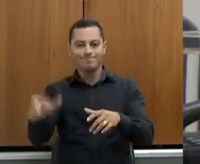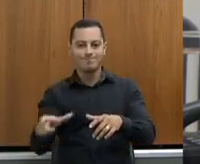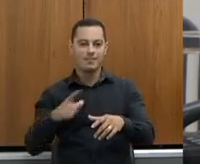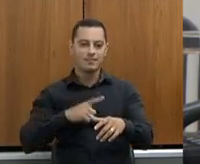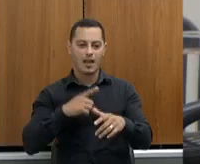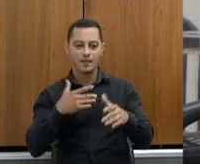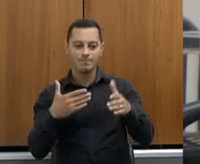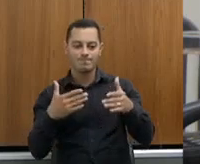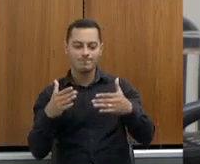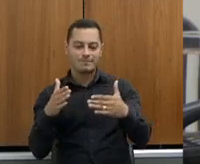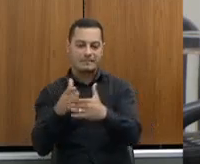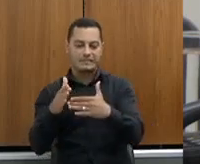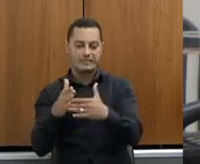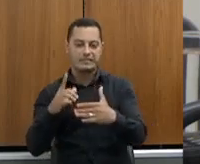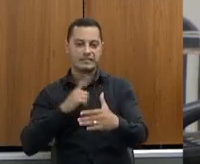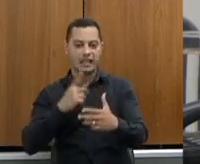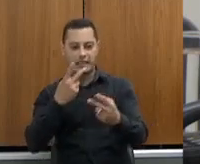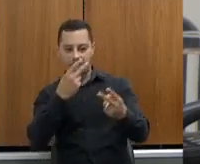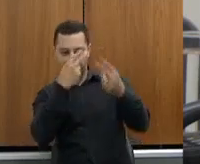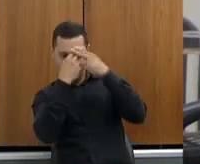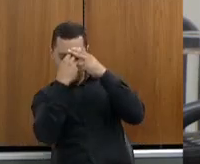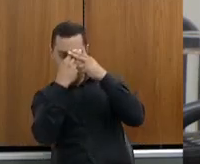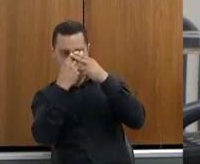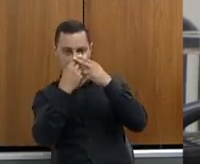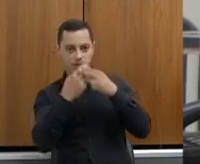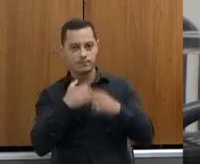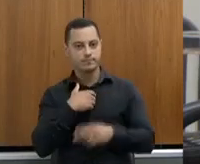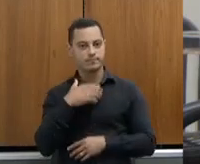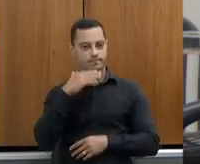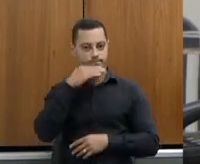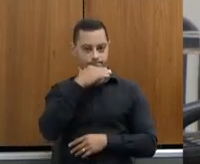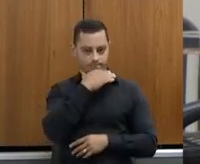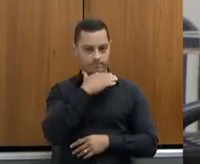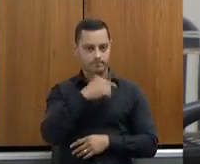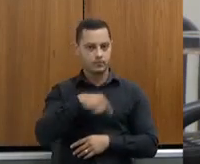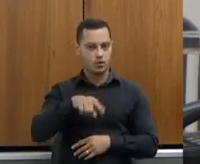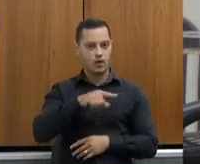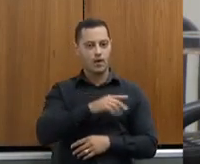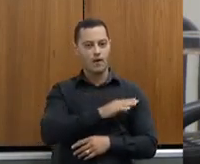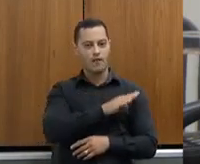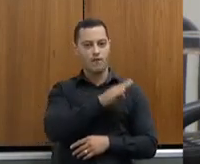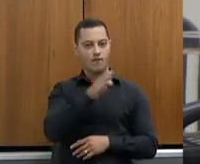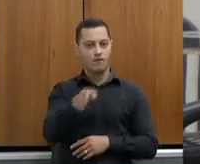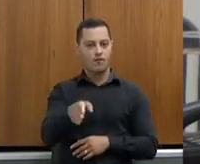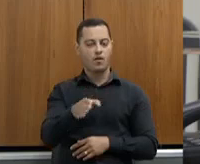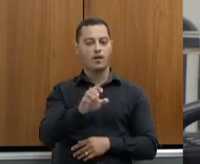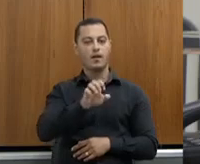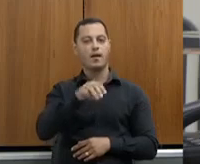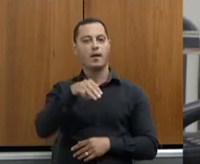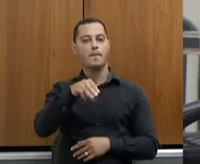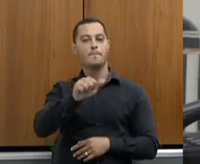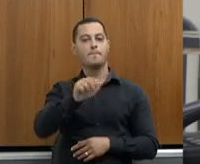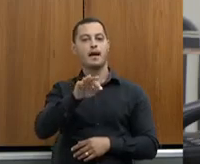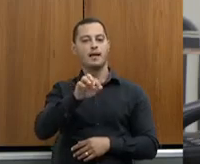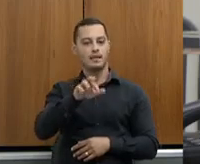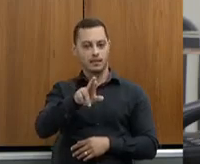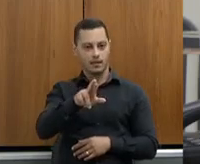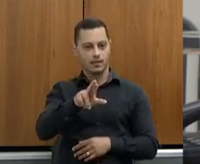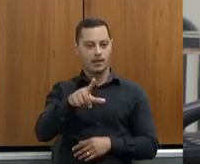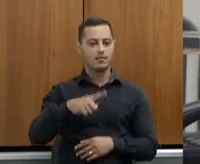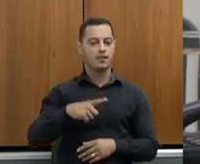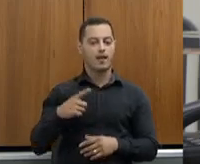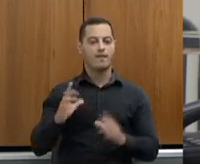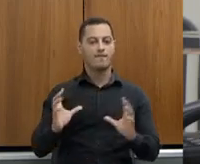fiscal que ia lá anteriormente, e eu vejo, e nós tivemos lá na Emater no aniversário de 74 anos, e o Otávio